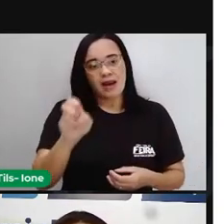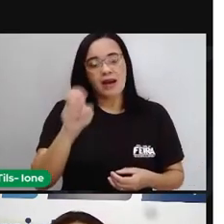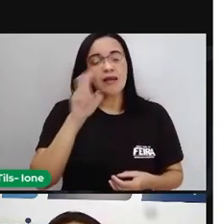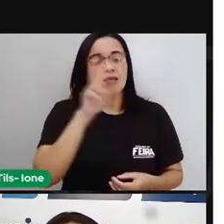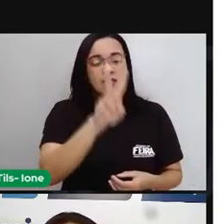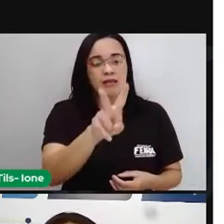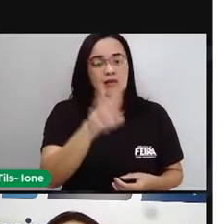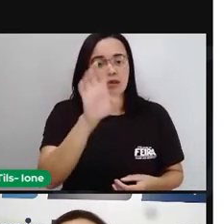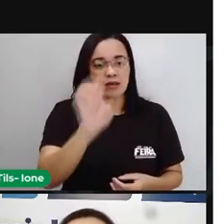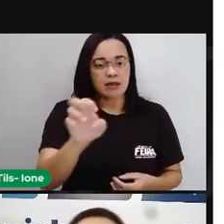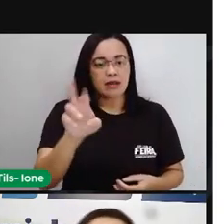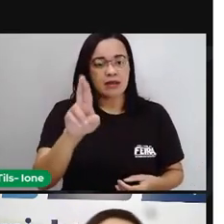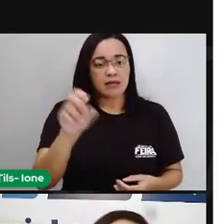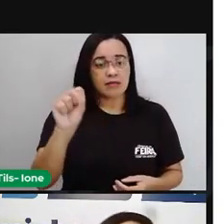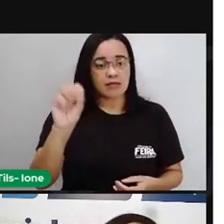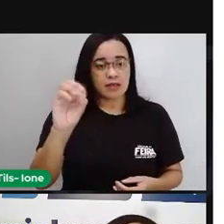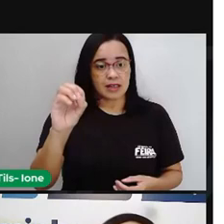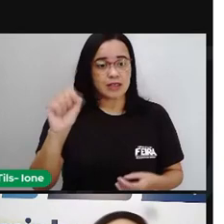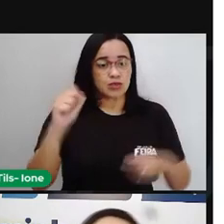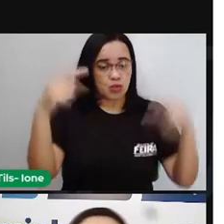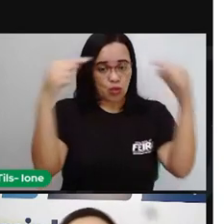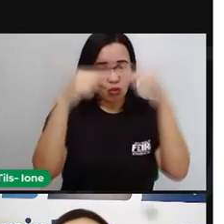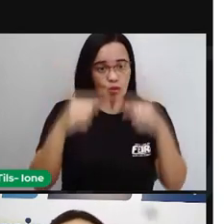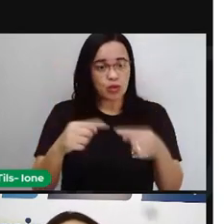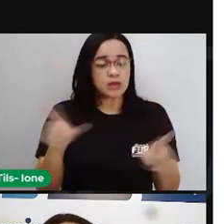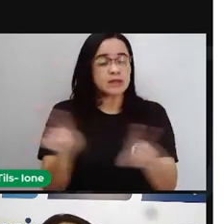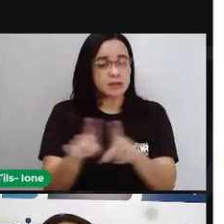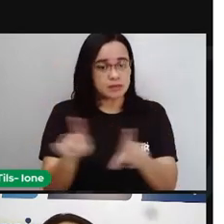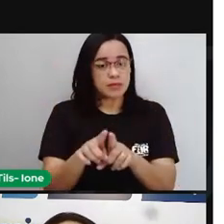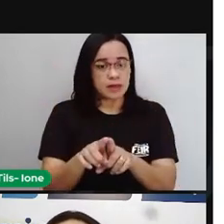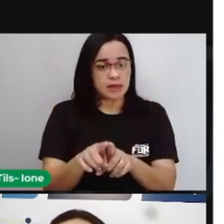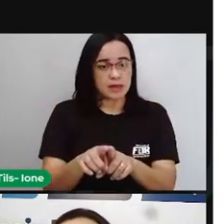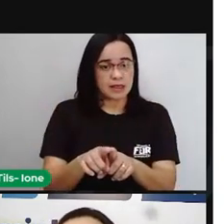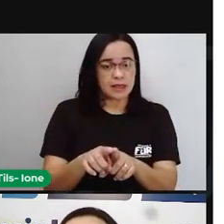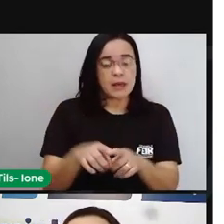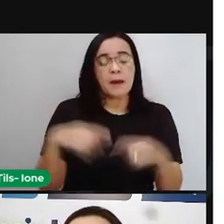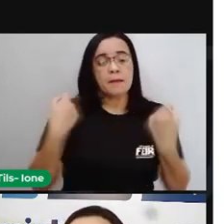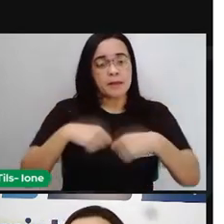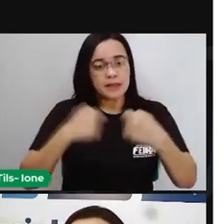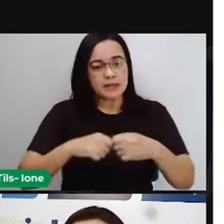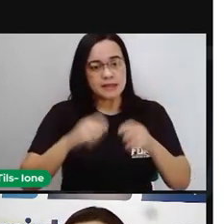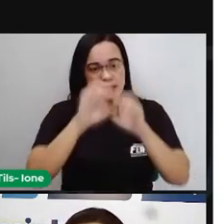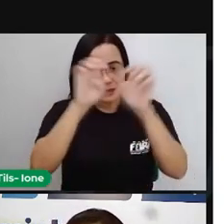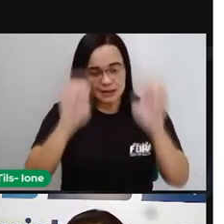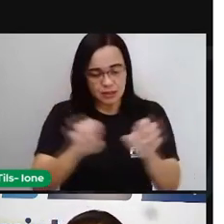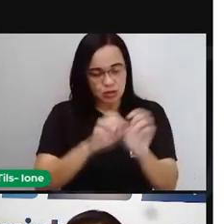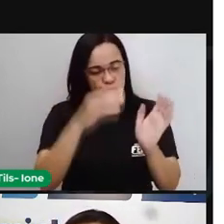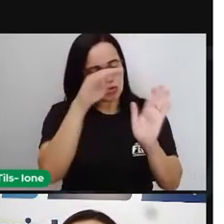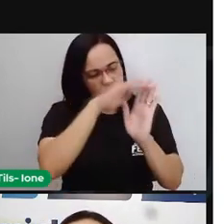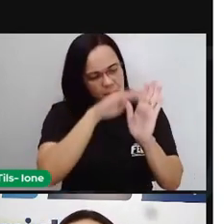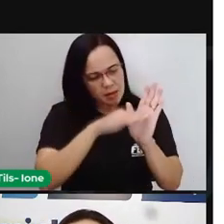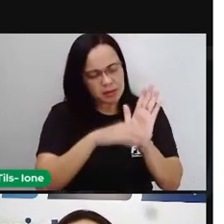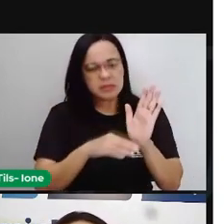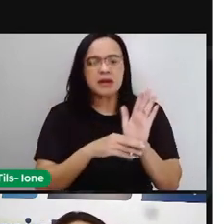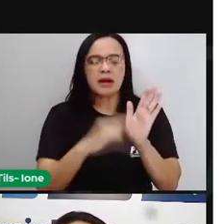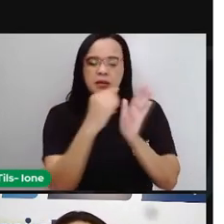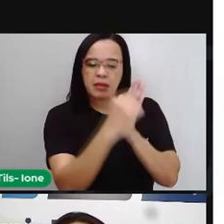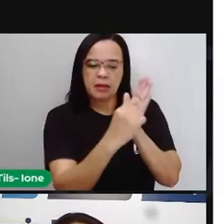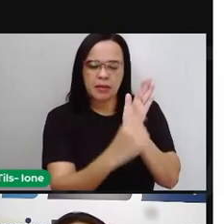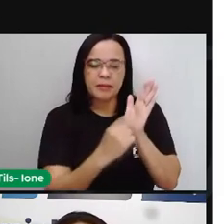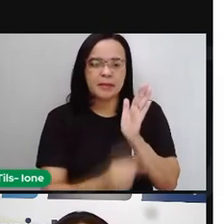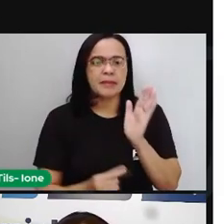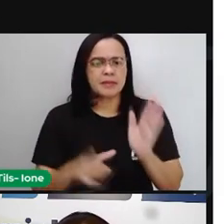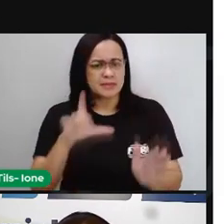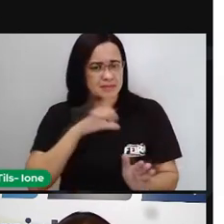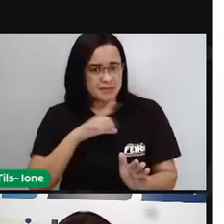precisa estabelecer se vai ter rima, se não vai ter rima. Quantos versos vai ter em cada estrofe? Então é preciso